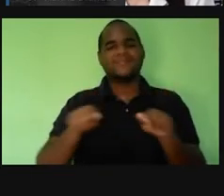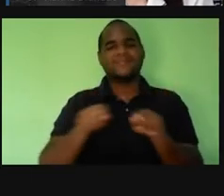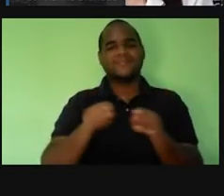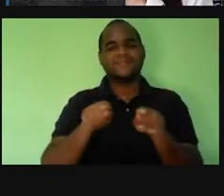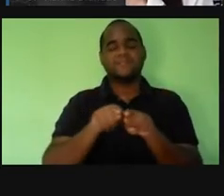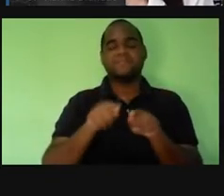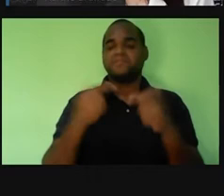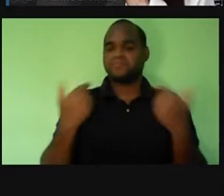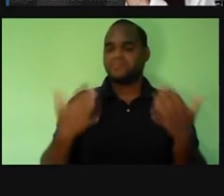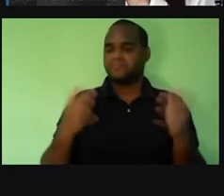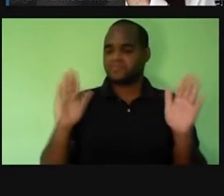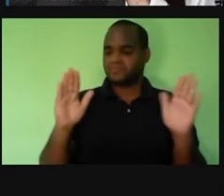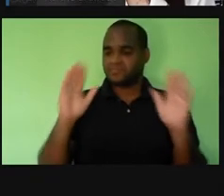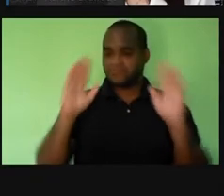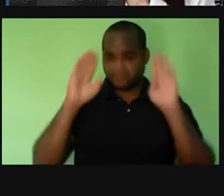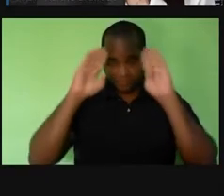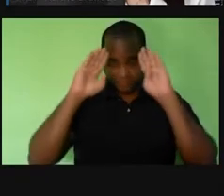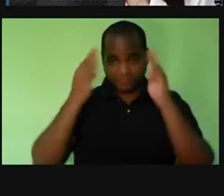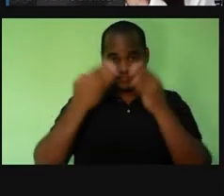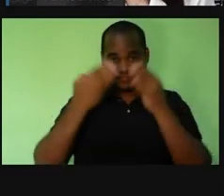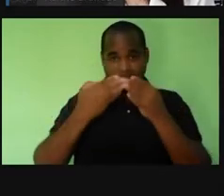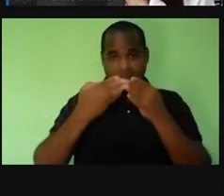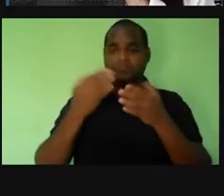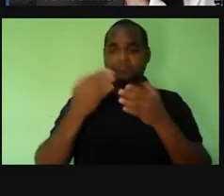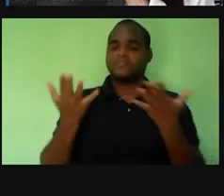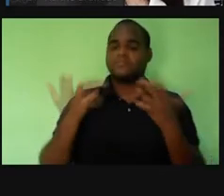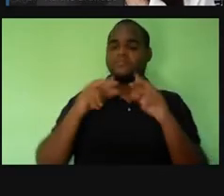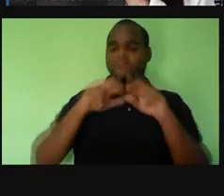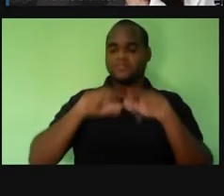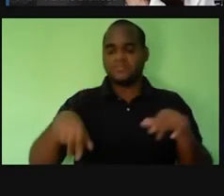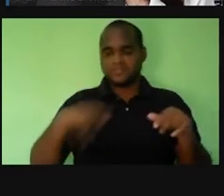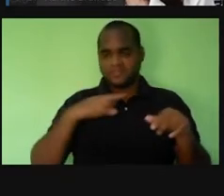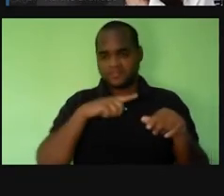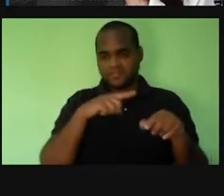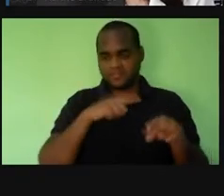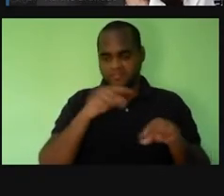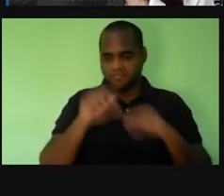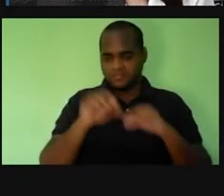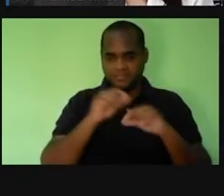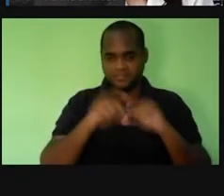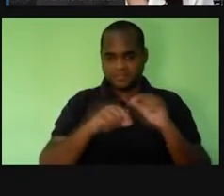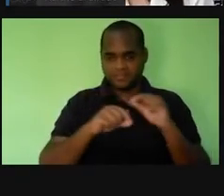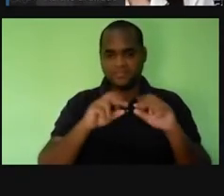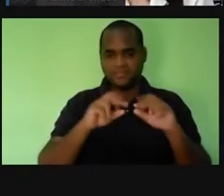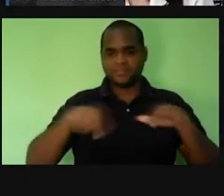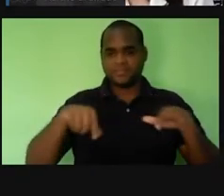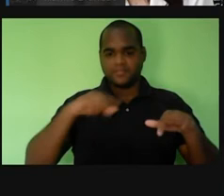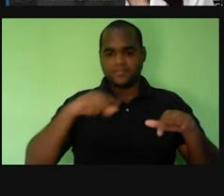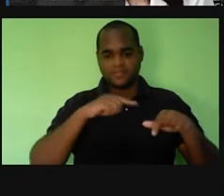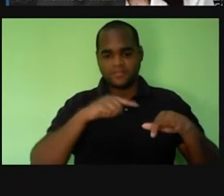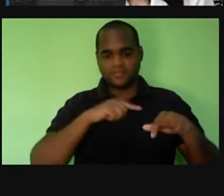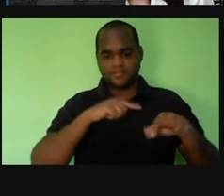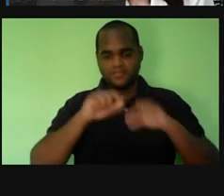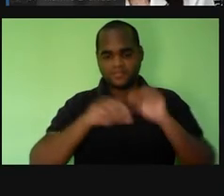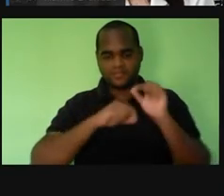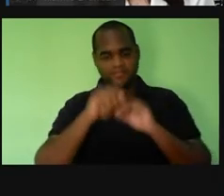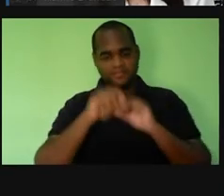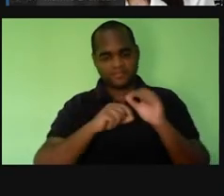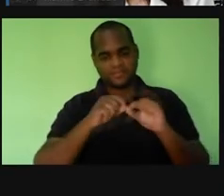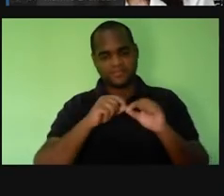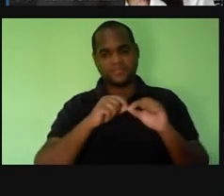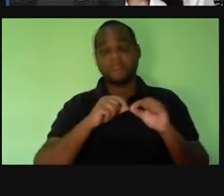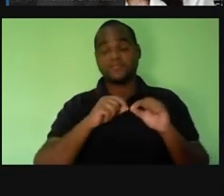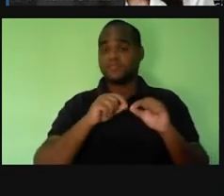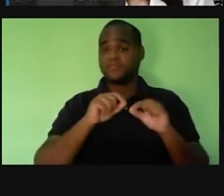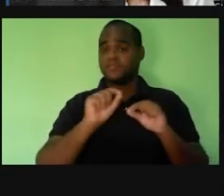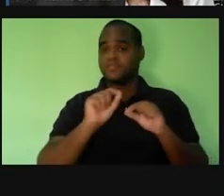com esses objetivos, o nosso momento fazer ciência de hoje é pra gente pensar. O é um sanitarista? Você já